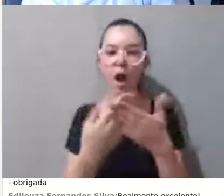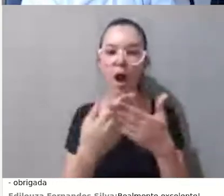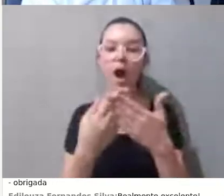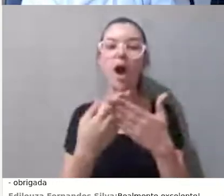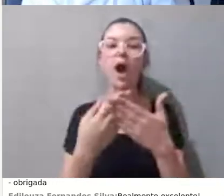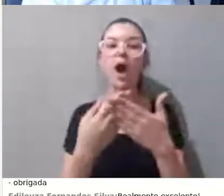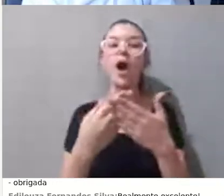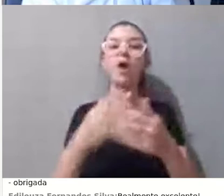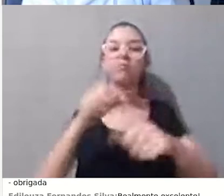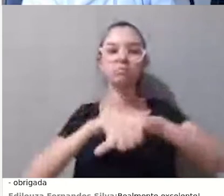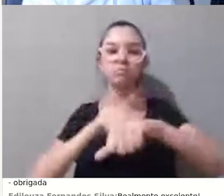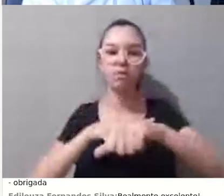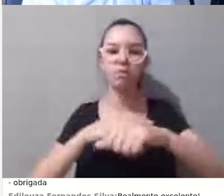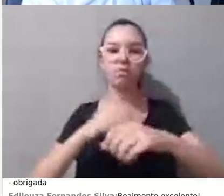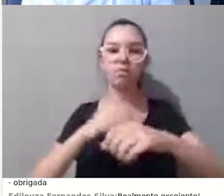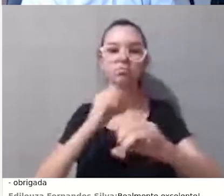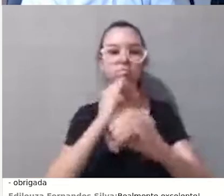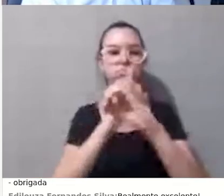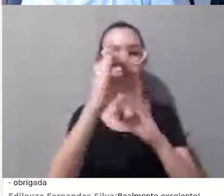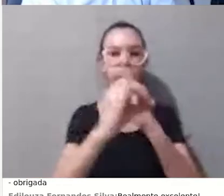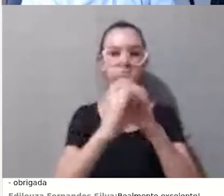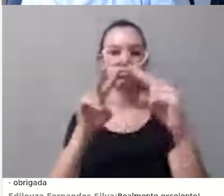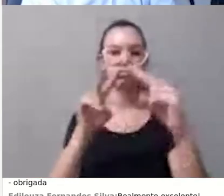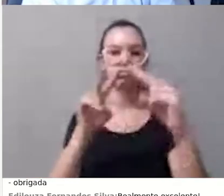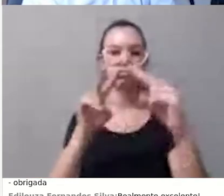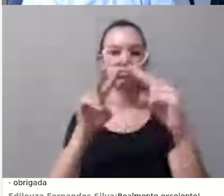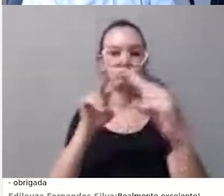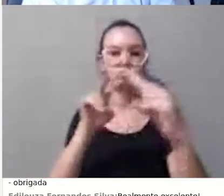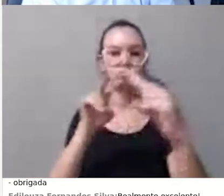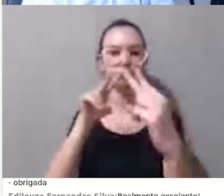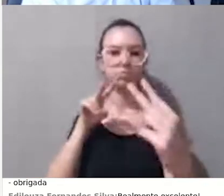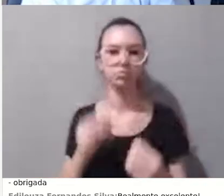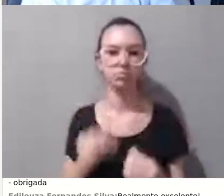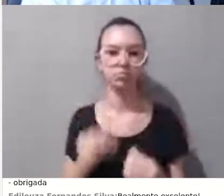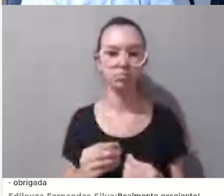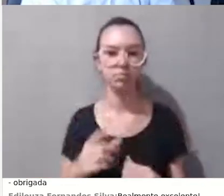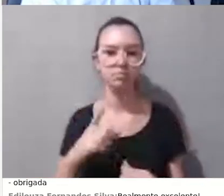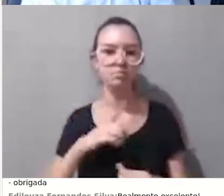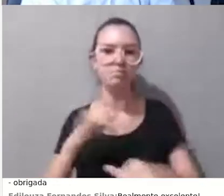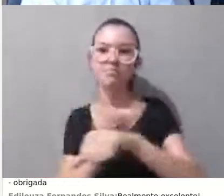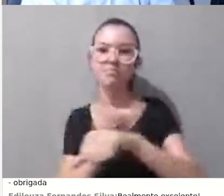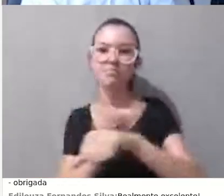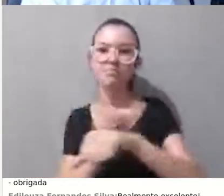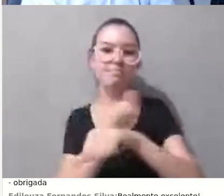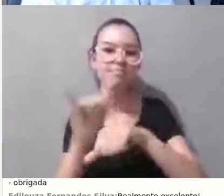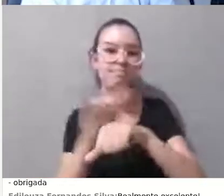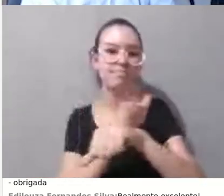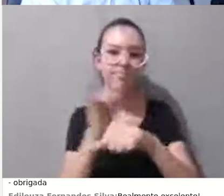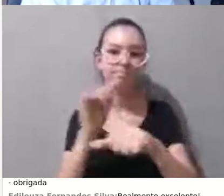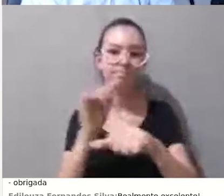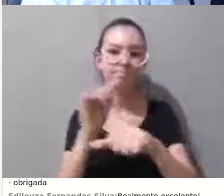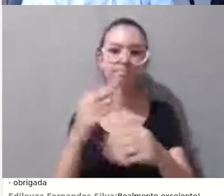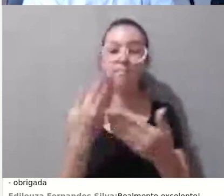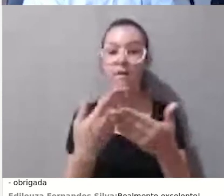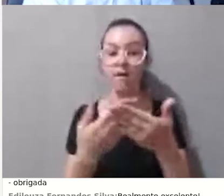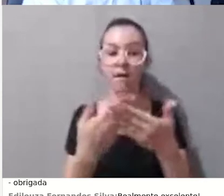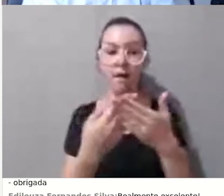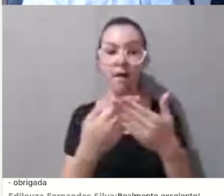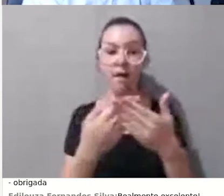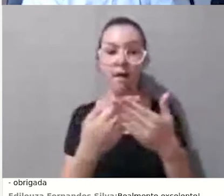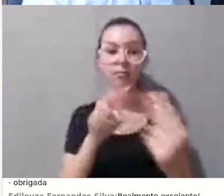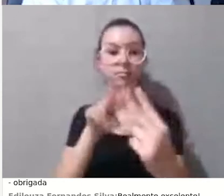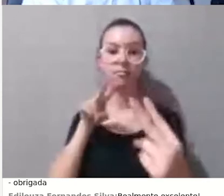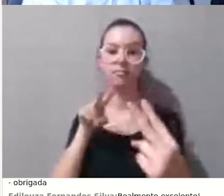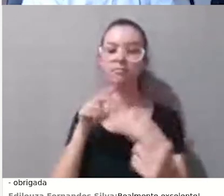Então, o Moodle não tem recurso de aula síncrona embutido nele, né?